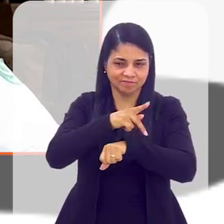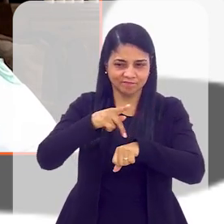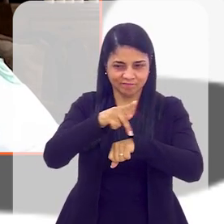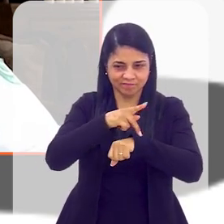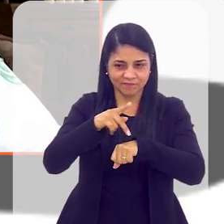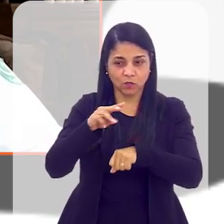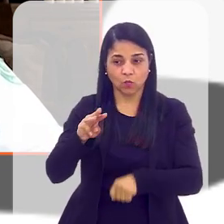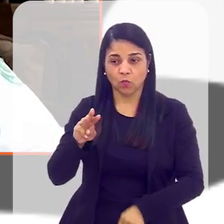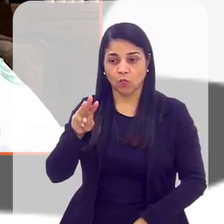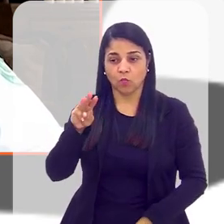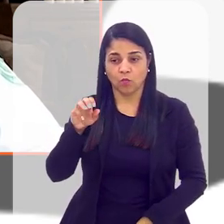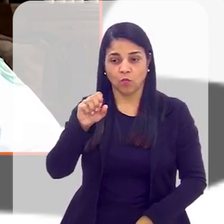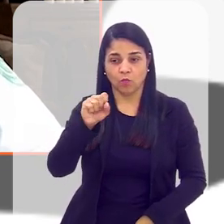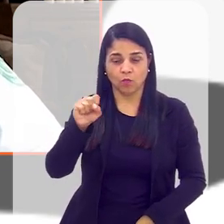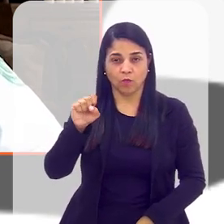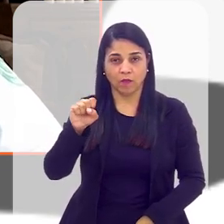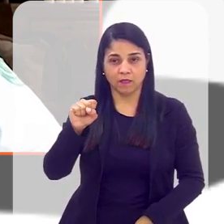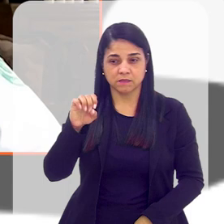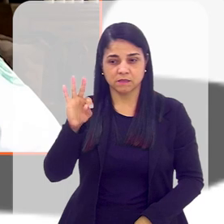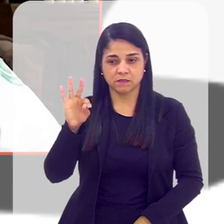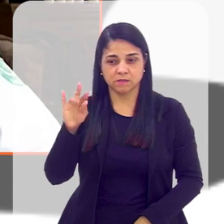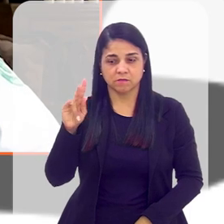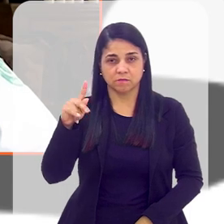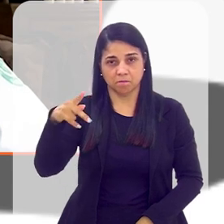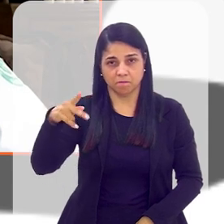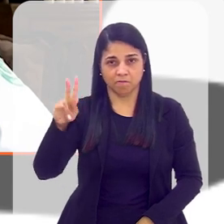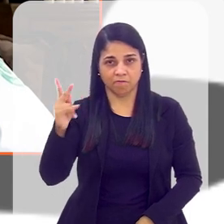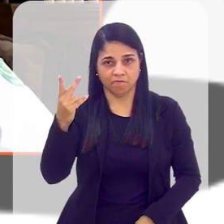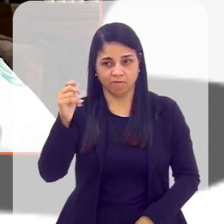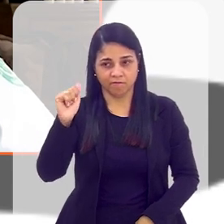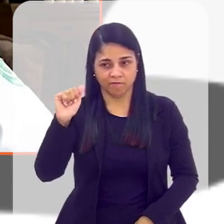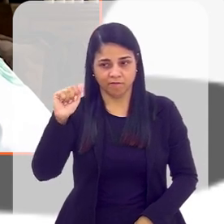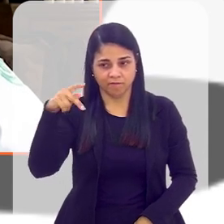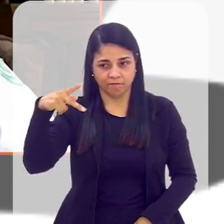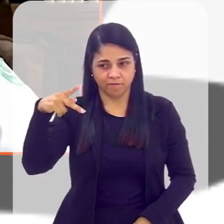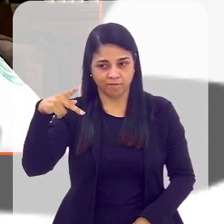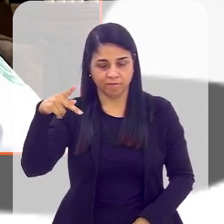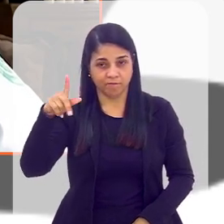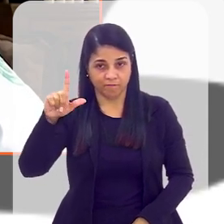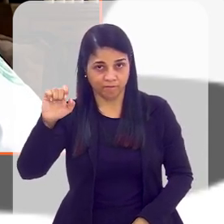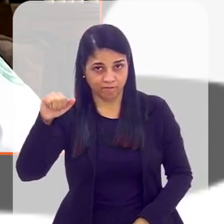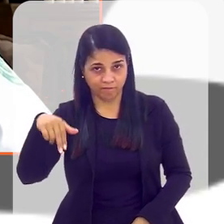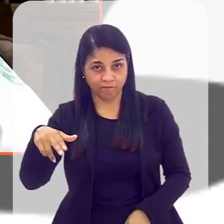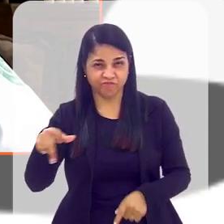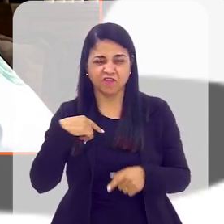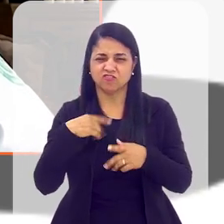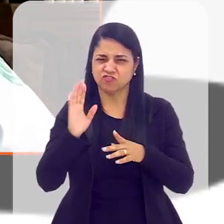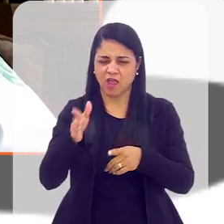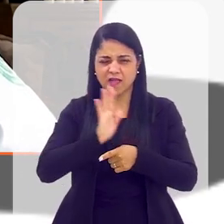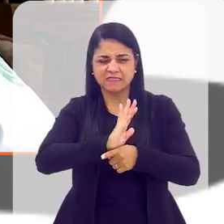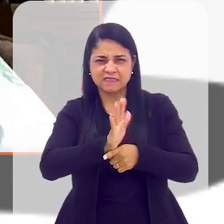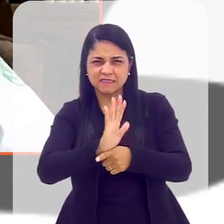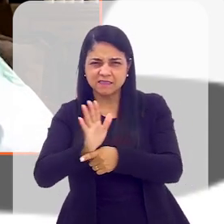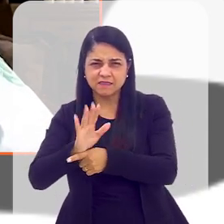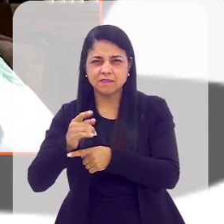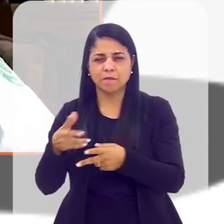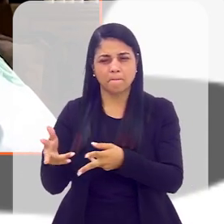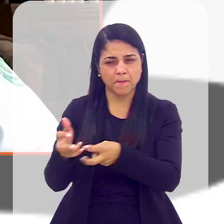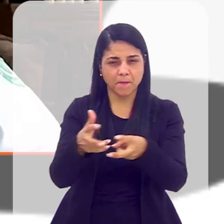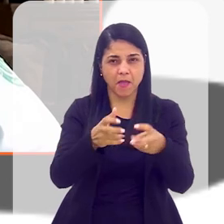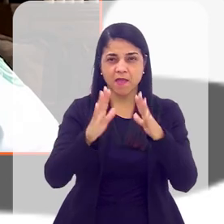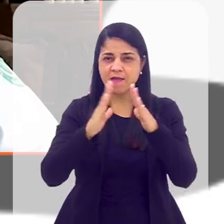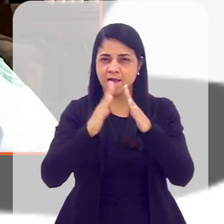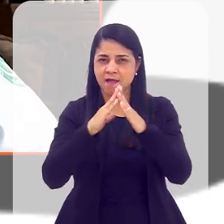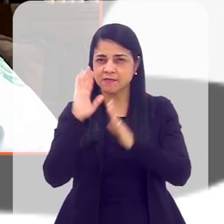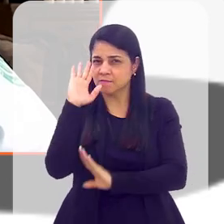era o Wood Frame, aquele sistema todo feito de madeira, né? Todo mundo já viu nos cinemas, os filmes, o pessoal construindo casas,